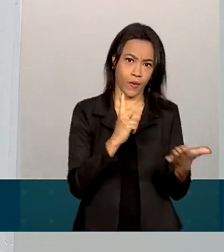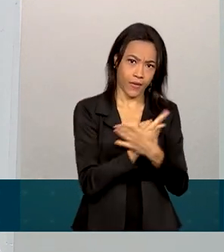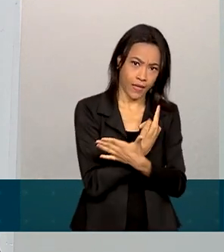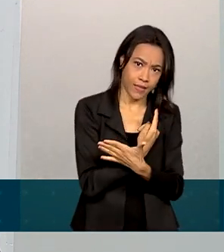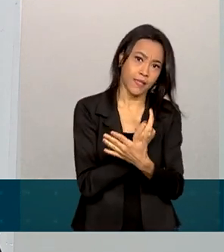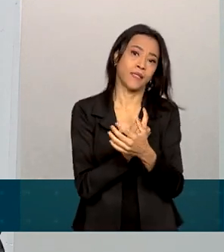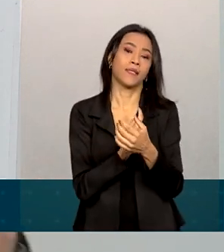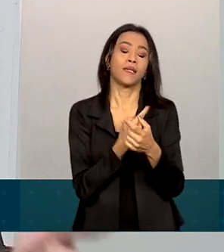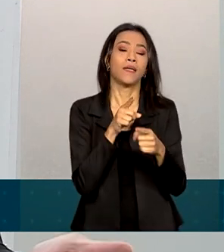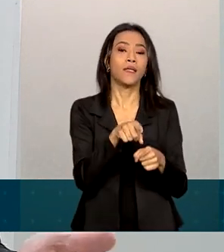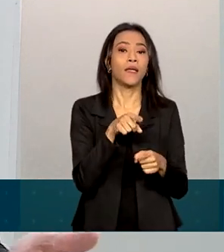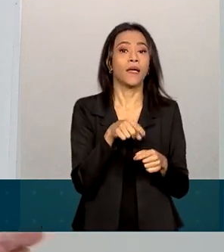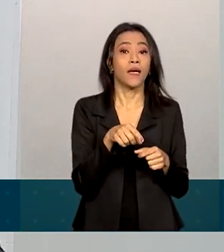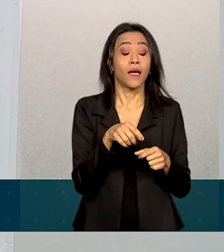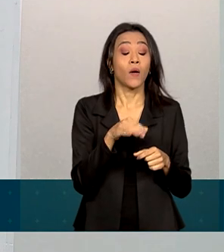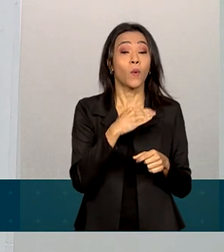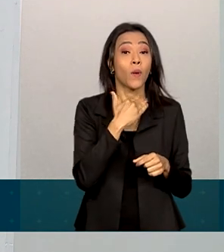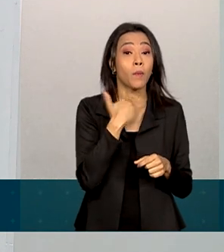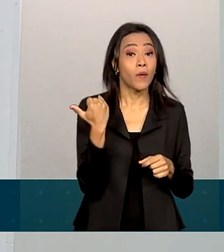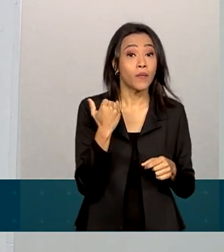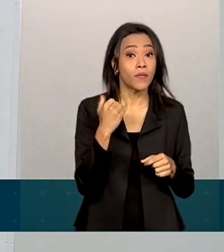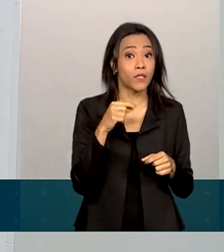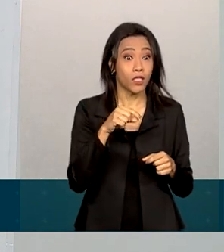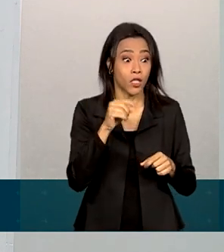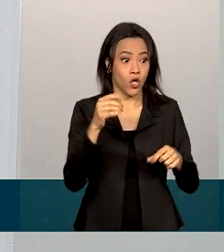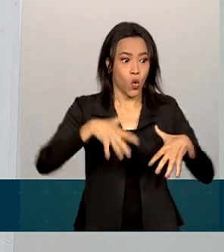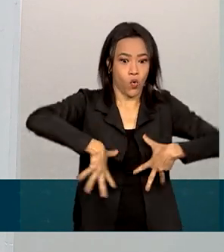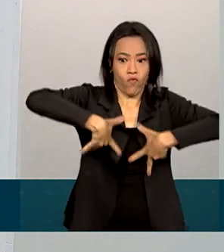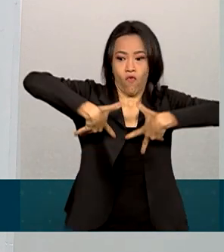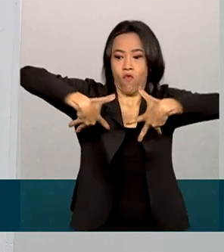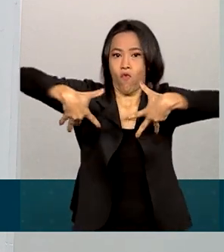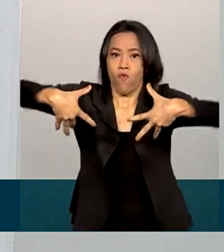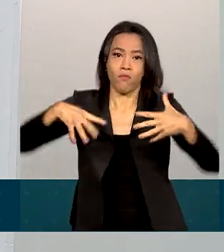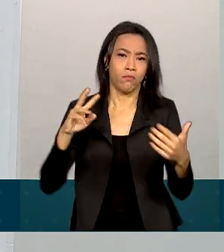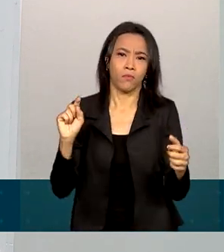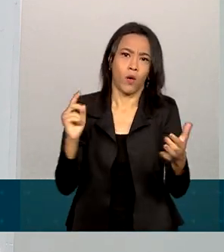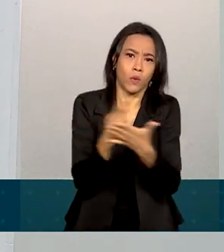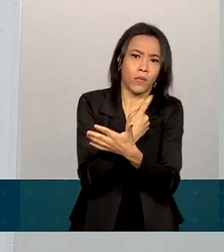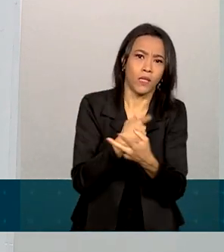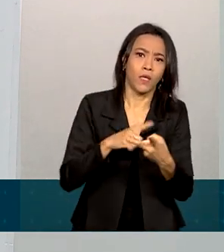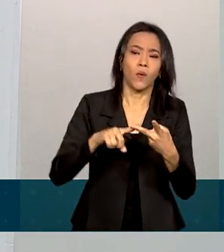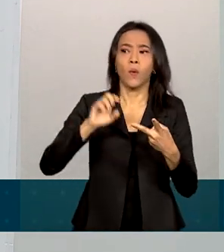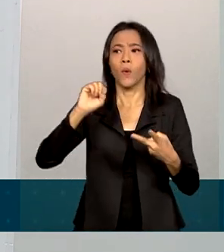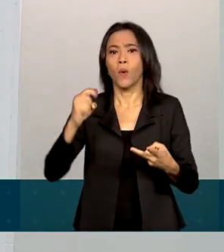bem diferente numa morte ocorrida num filme de terror ou num filme, por exemplo, Tarantino.